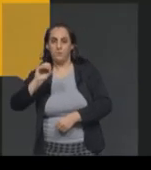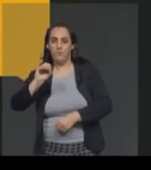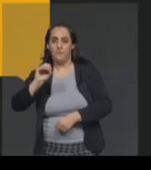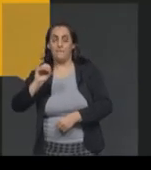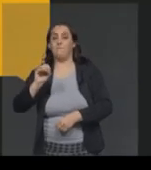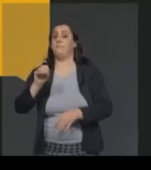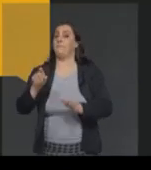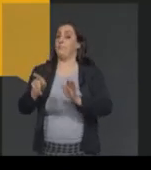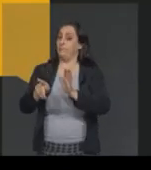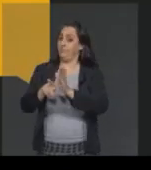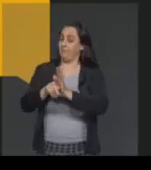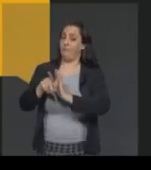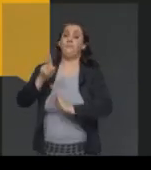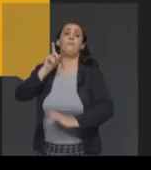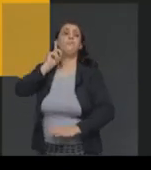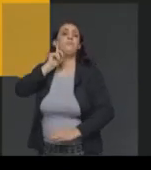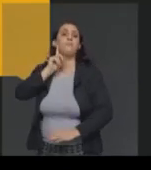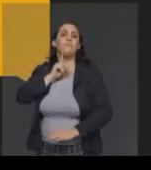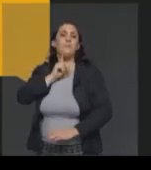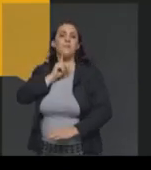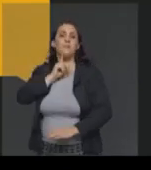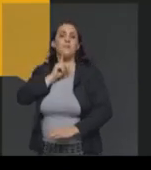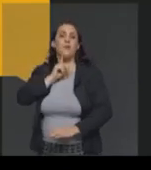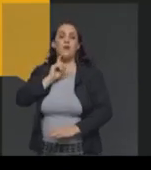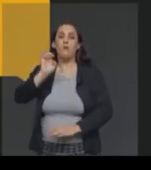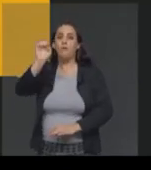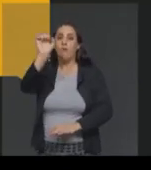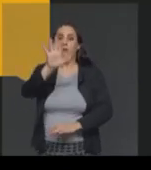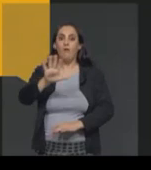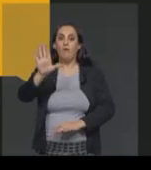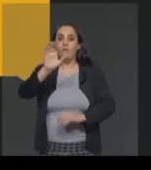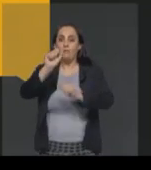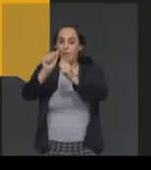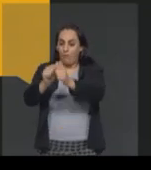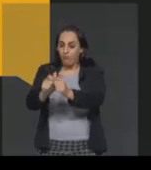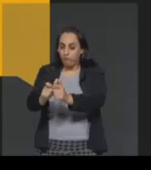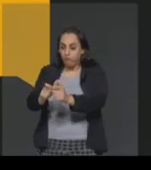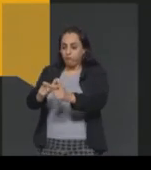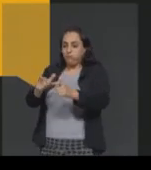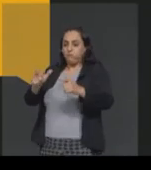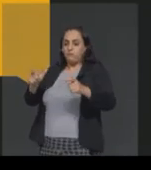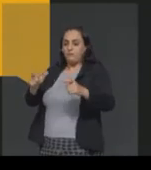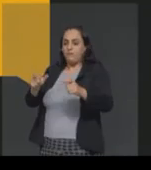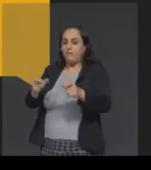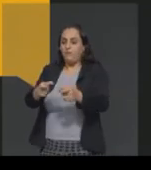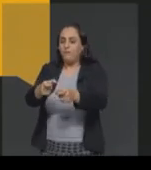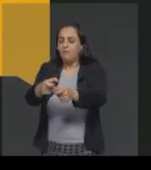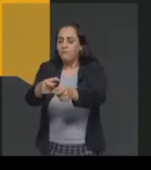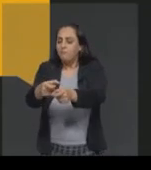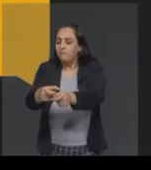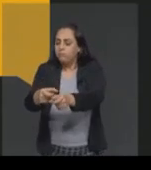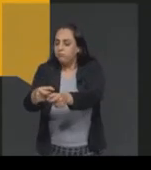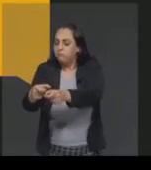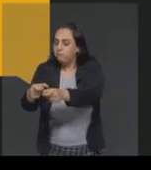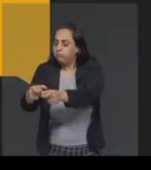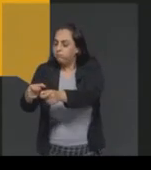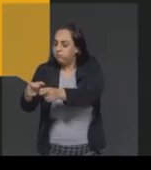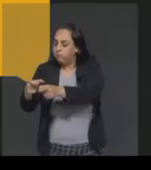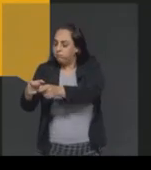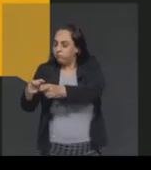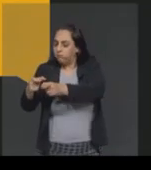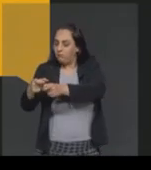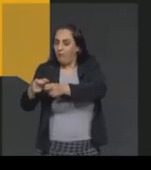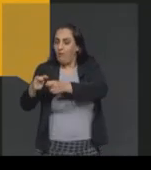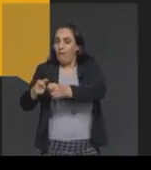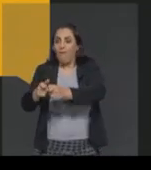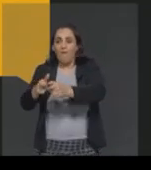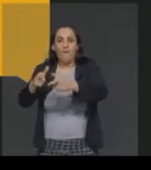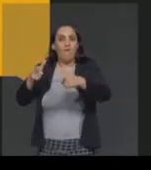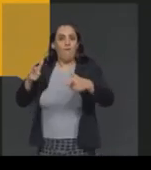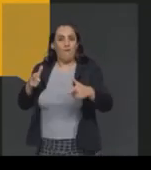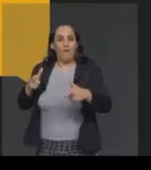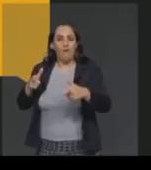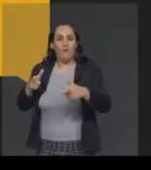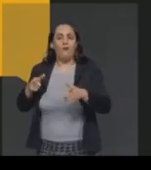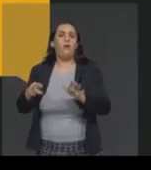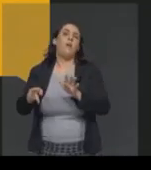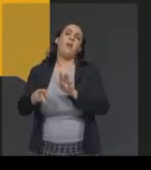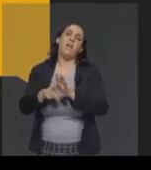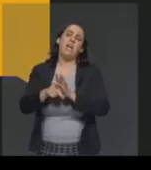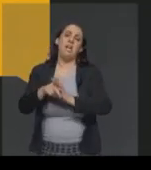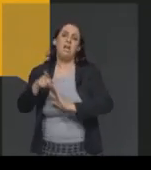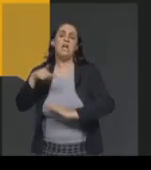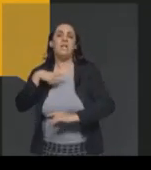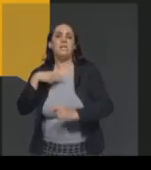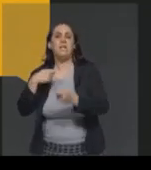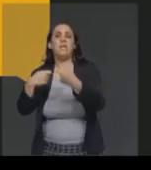maior número de municípios. Daqui a pouco a gente vai falar sobre isso. Bom, esse espaço município, ele é administrado por uma